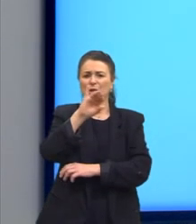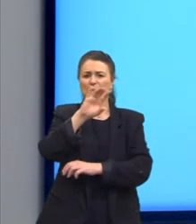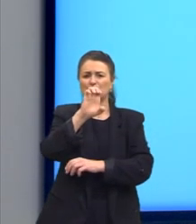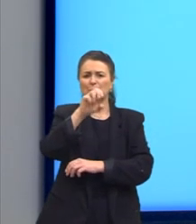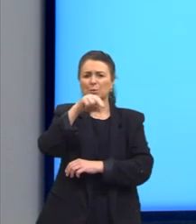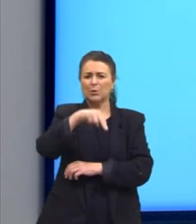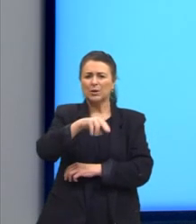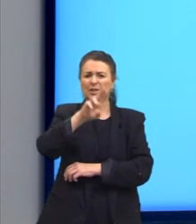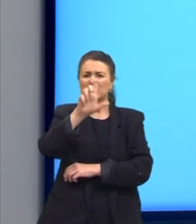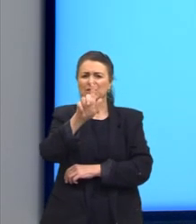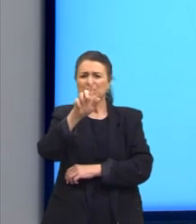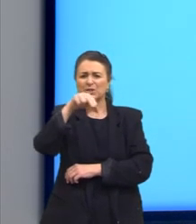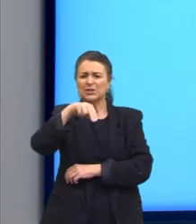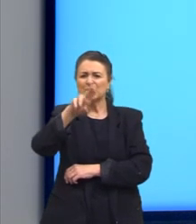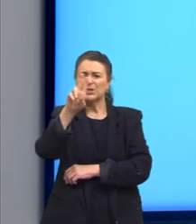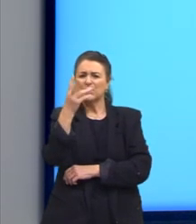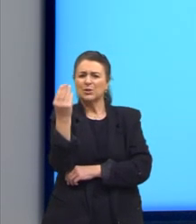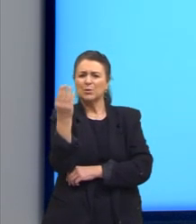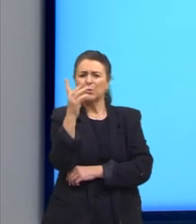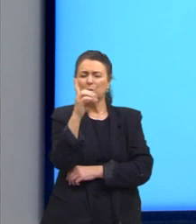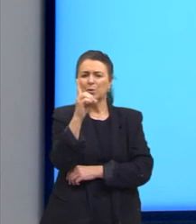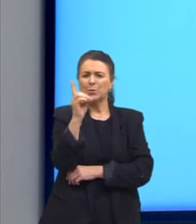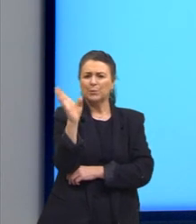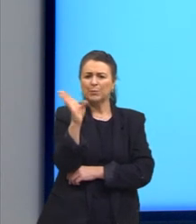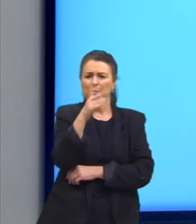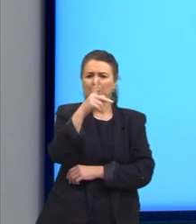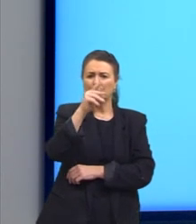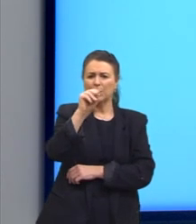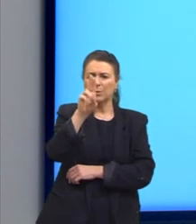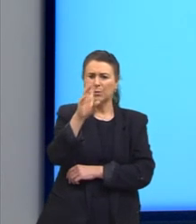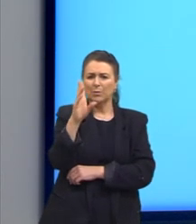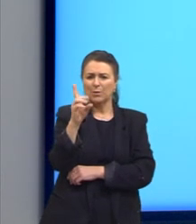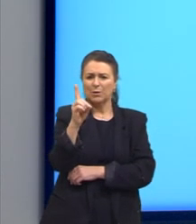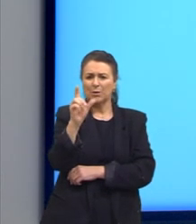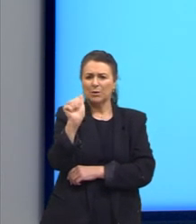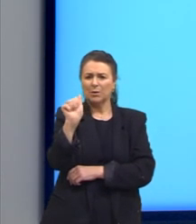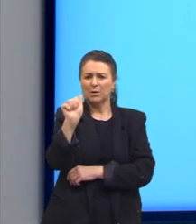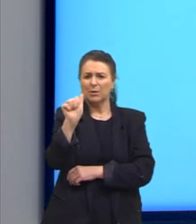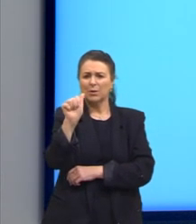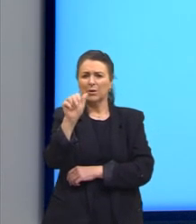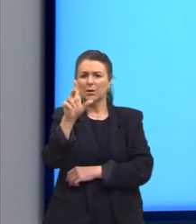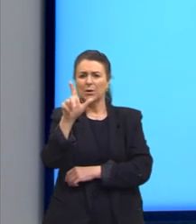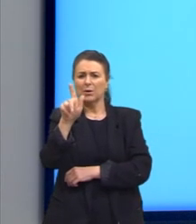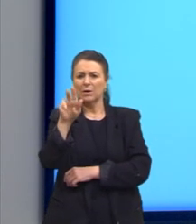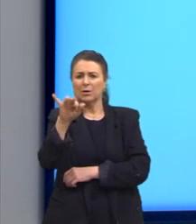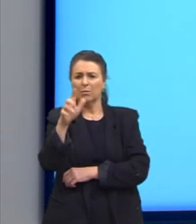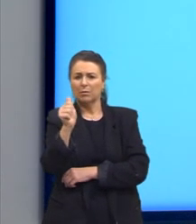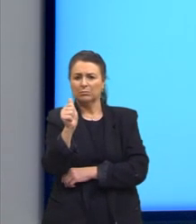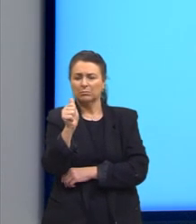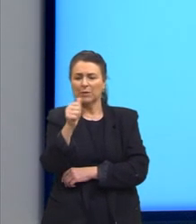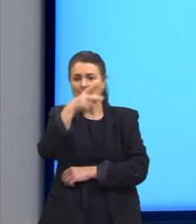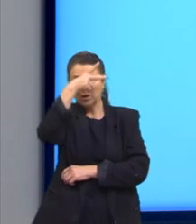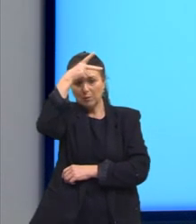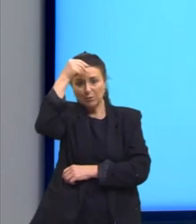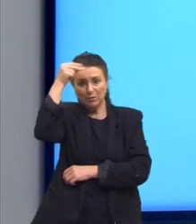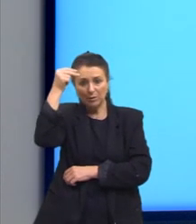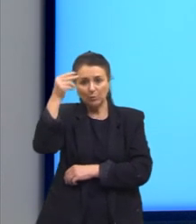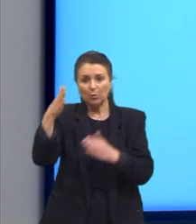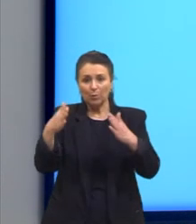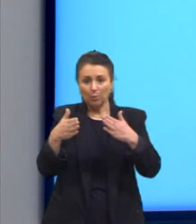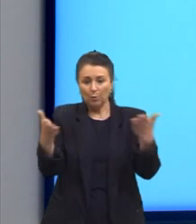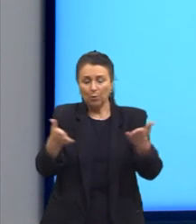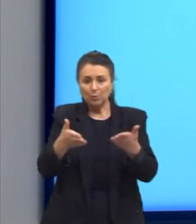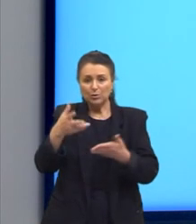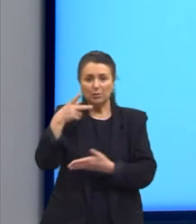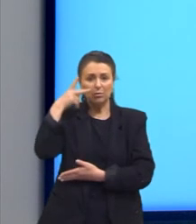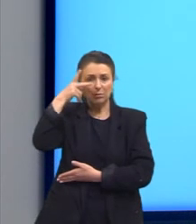numa vila lá do Espírito Santo, que hoje é chamada de município de Sapé. Tá? E fica lá na Paraíba. Então, ele era,